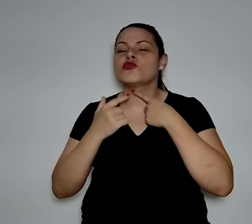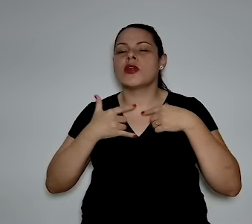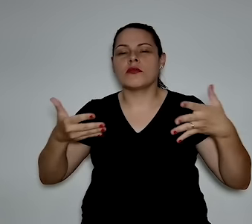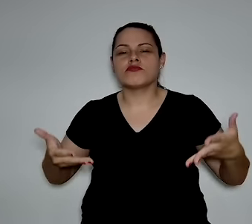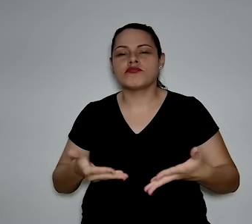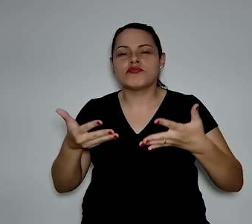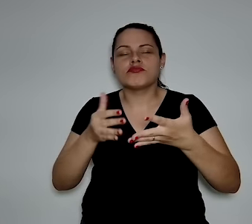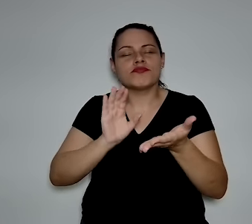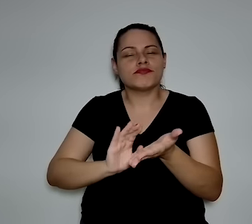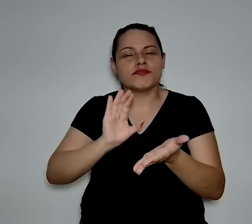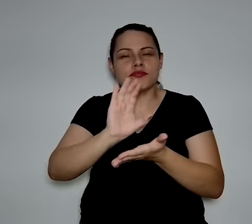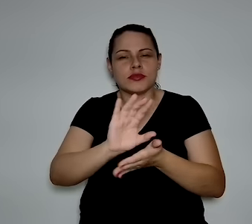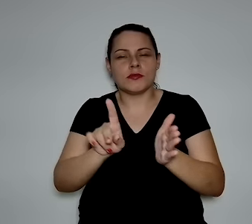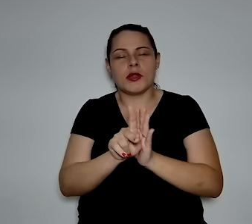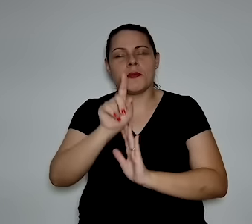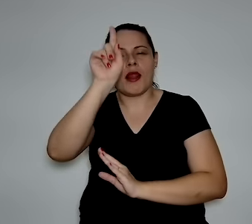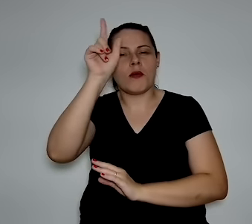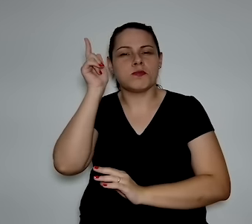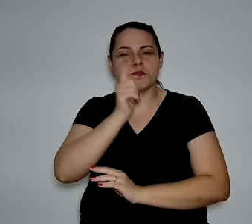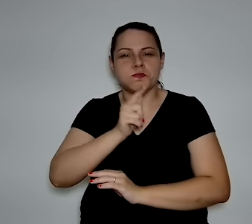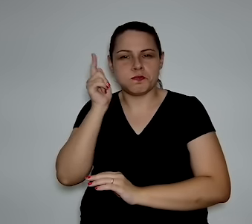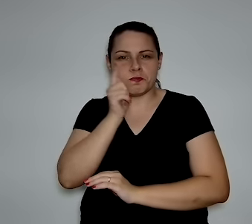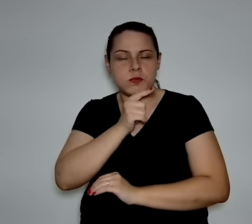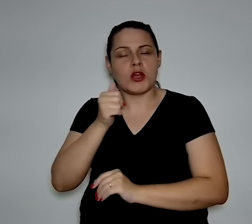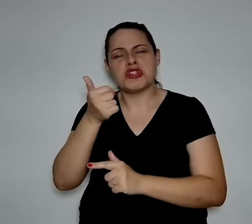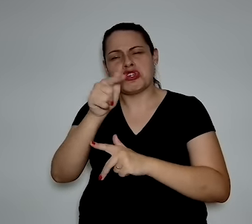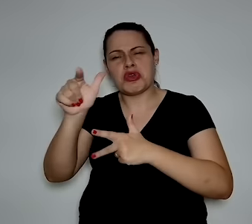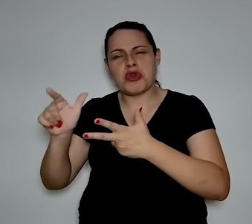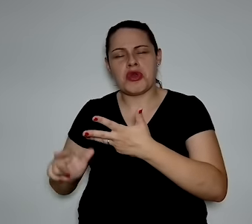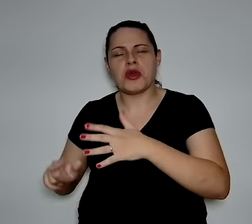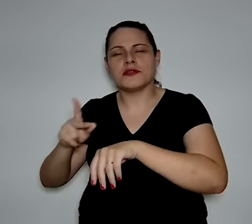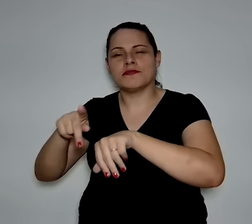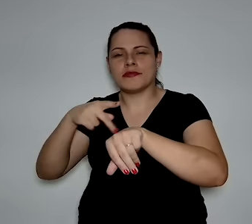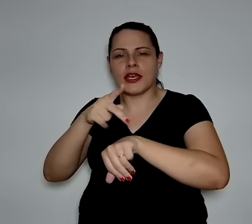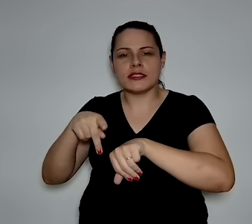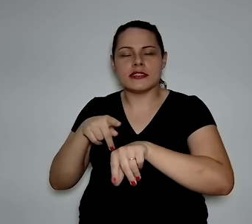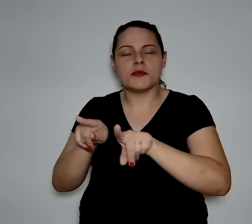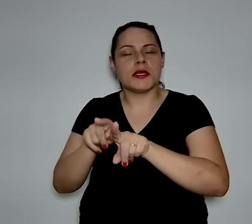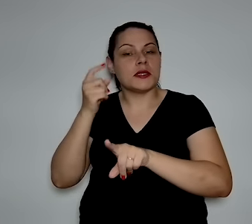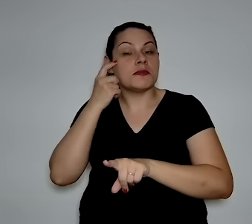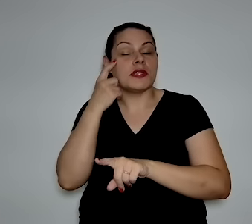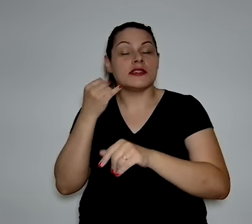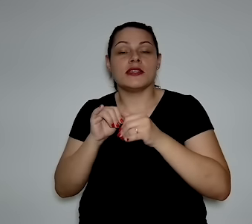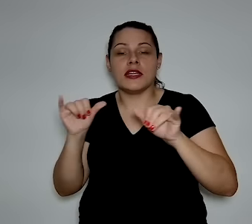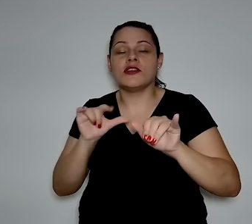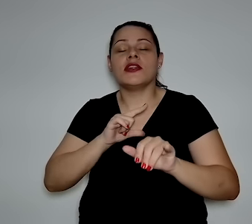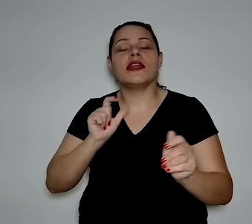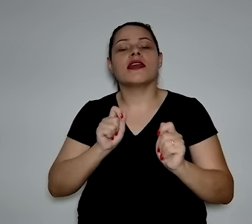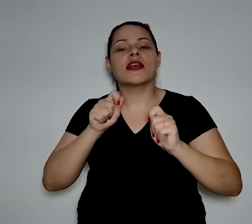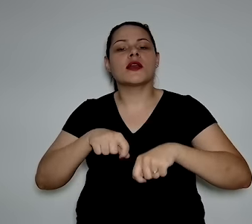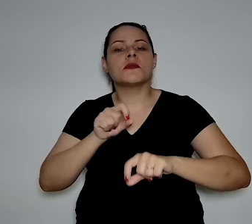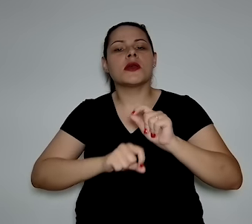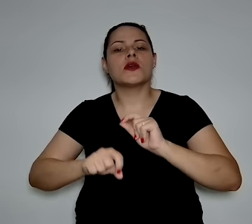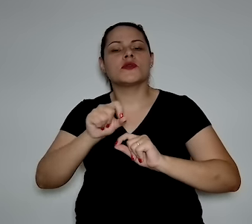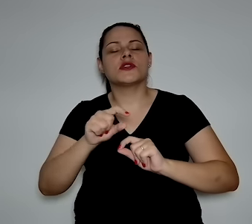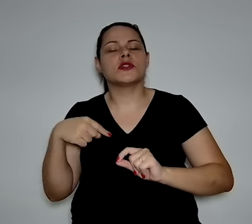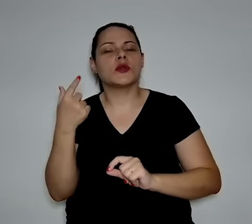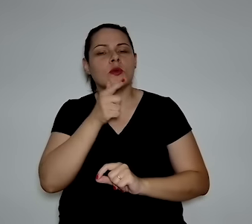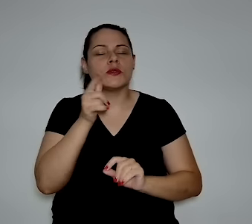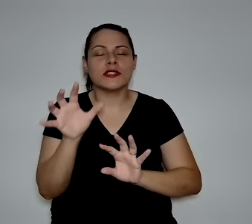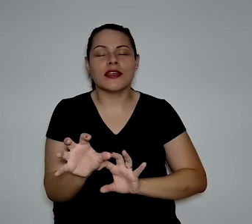para fomentar os investimentos dos Estados Unidos em outros países no campo de energia é a capacidade justamente